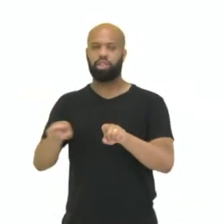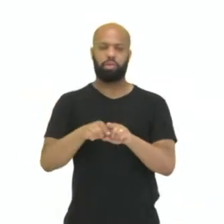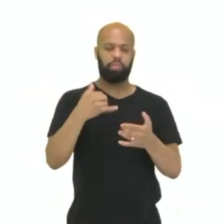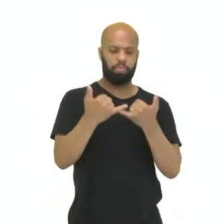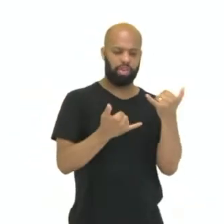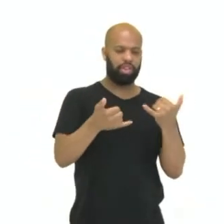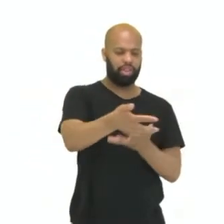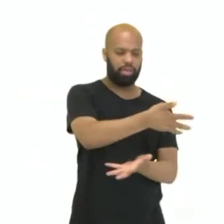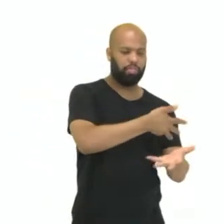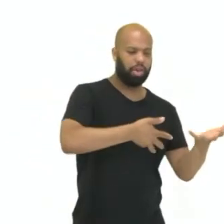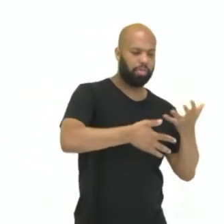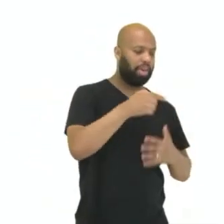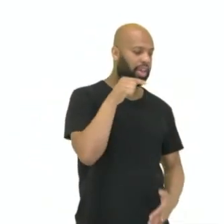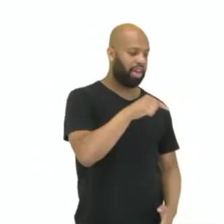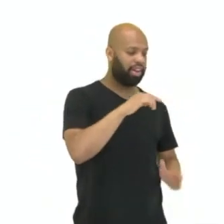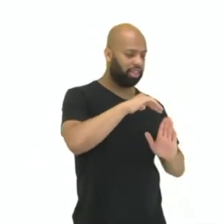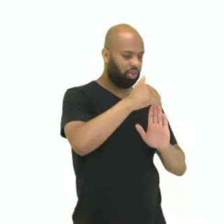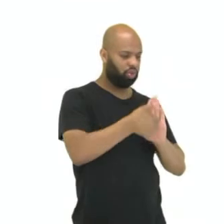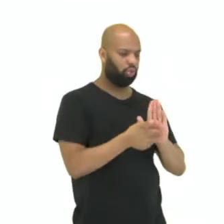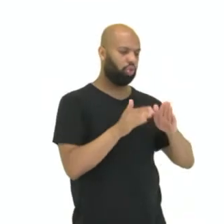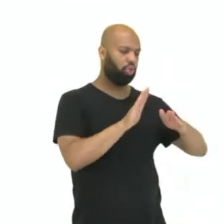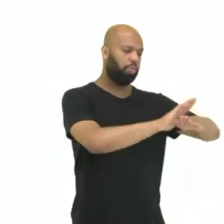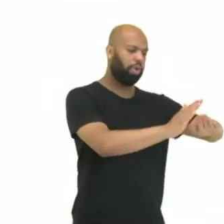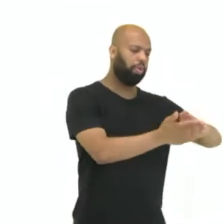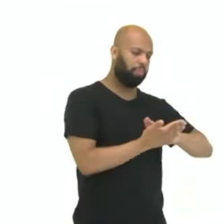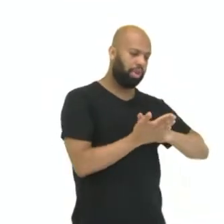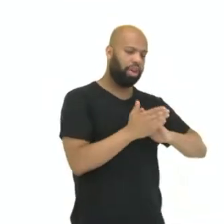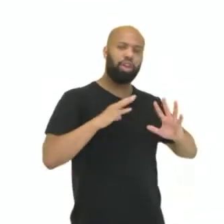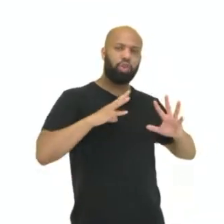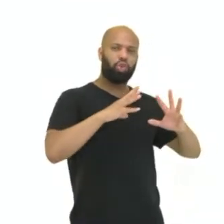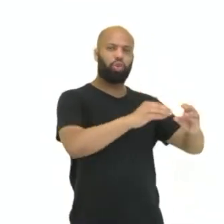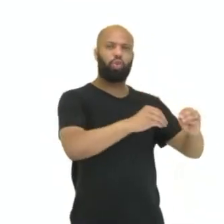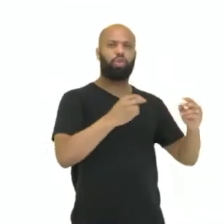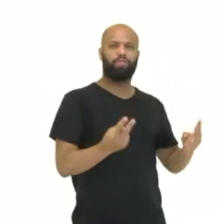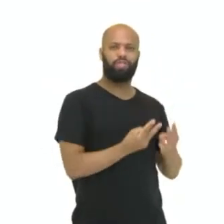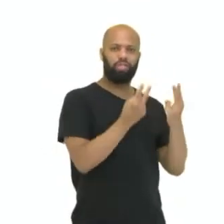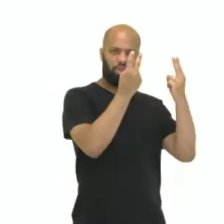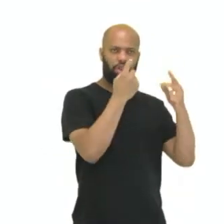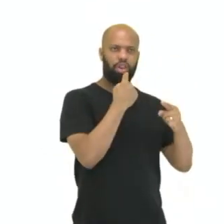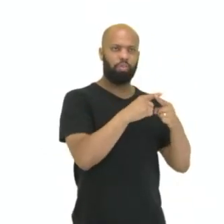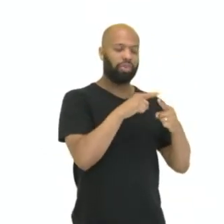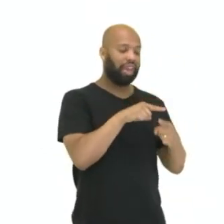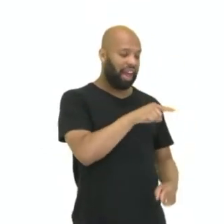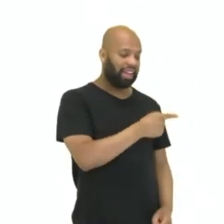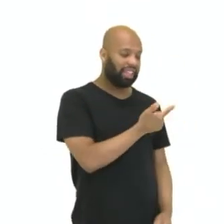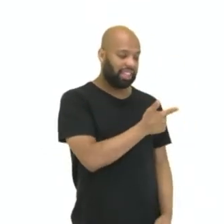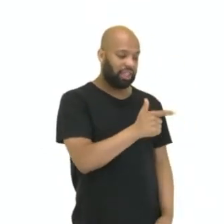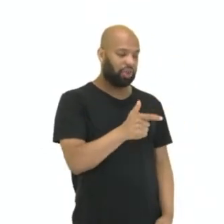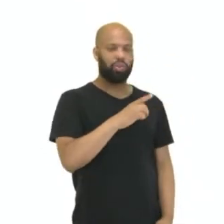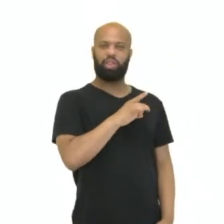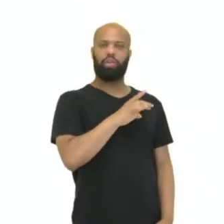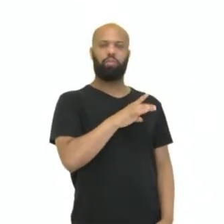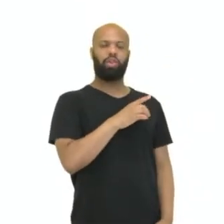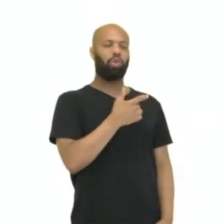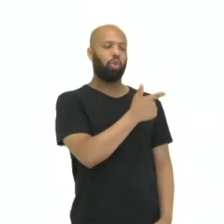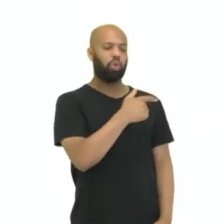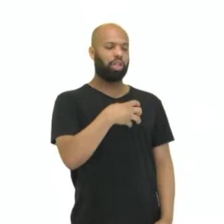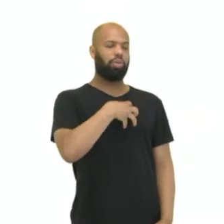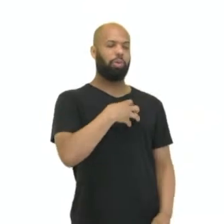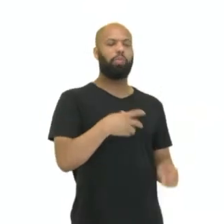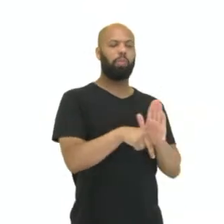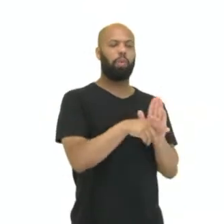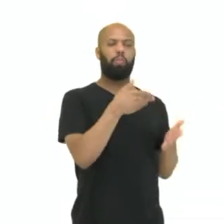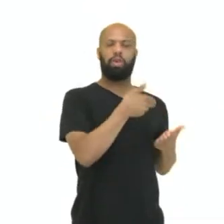cooperativos todo mundo se ajuda e todos ganham. Pois esses jogos eliminam o medo e o sentimento de fracasso. Eles também